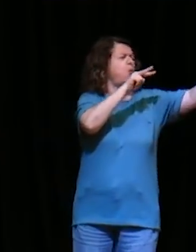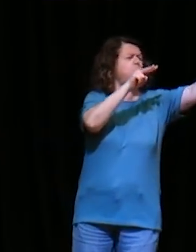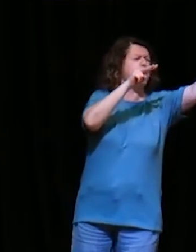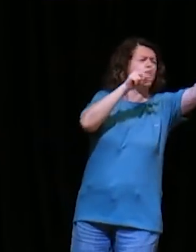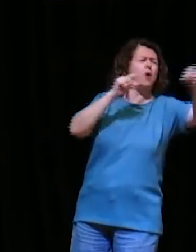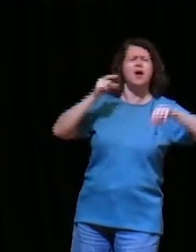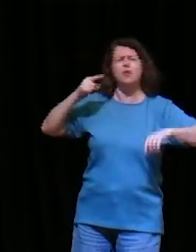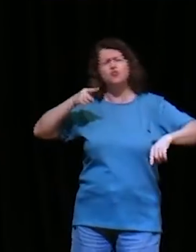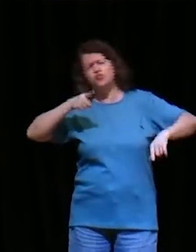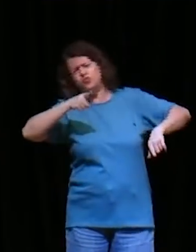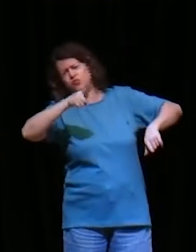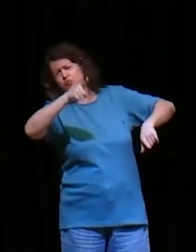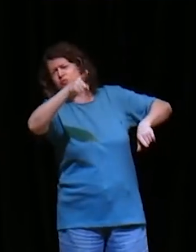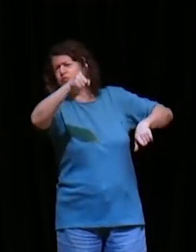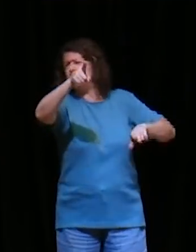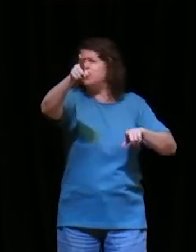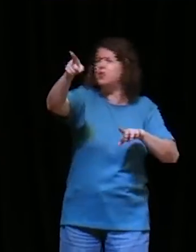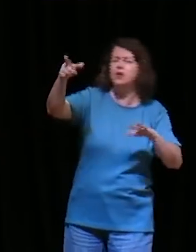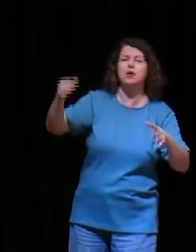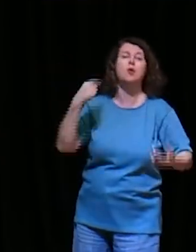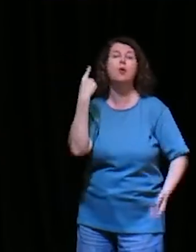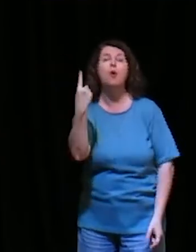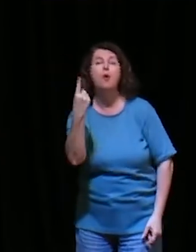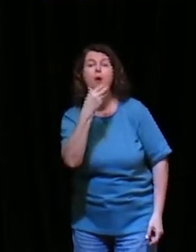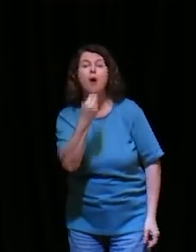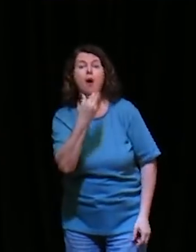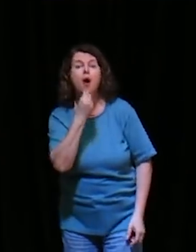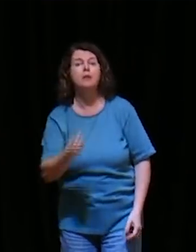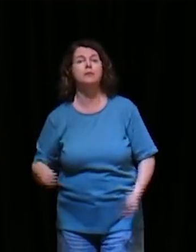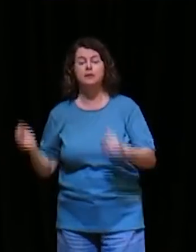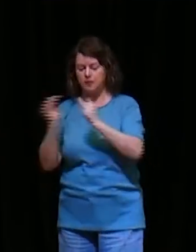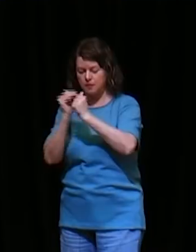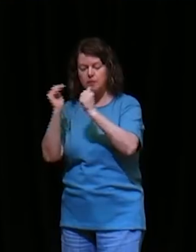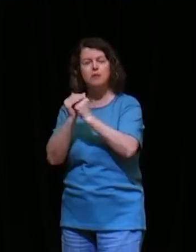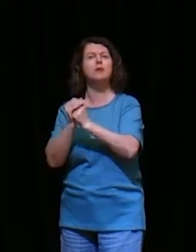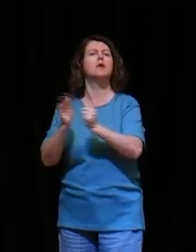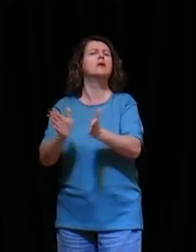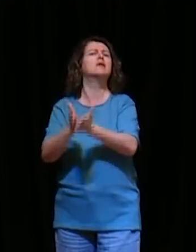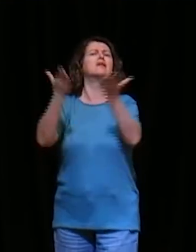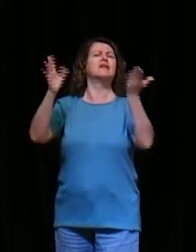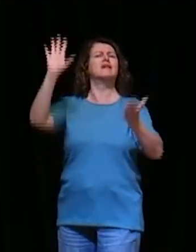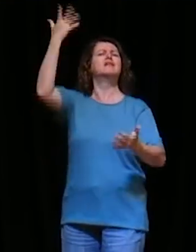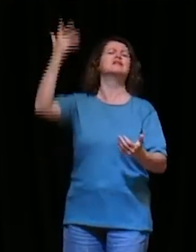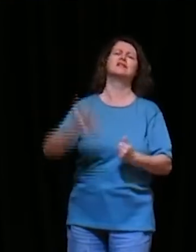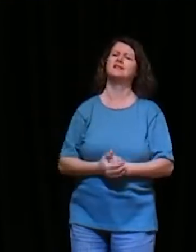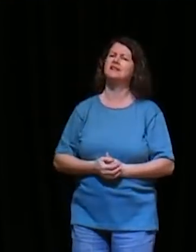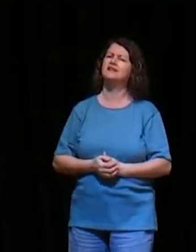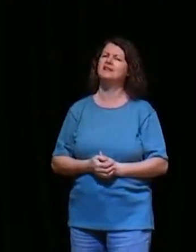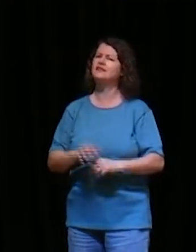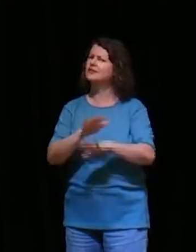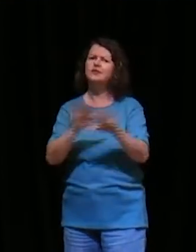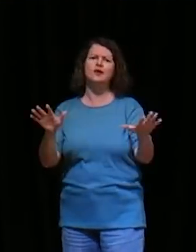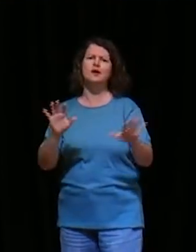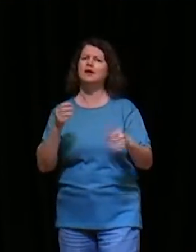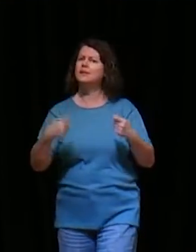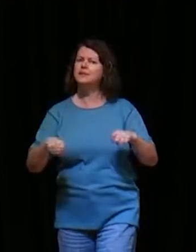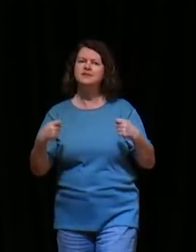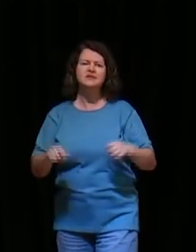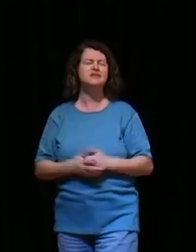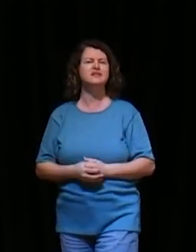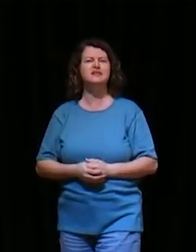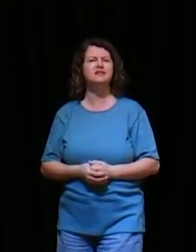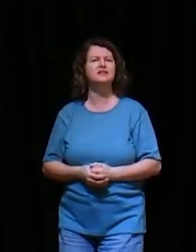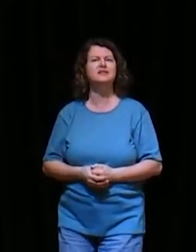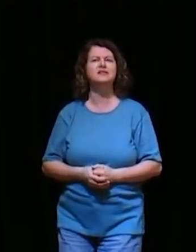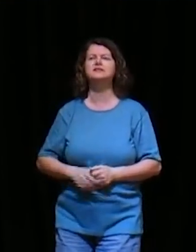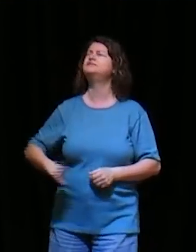homem, ele tem, ele ora, para que o milagre aconteça, é isso que precisa, querido, é só isso, Deus se importa, com